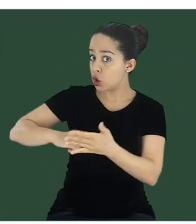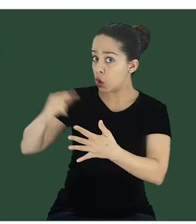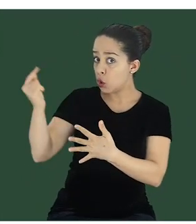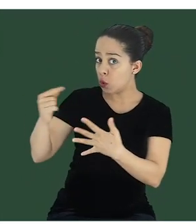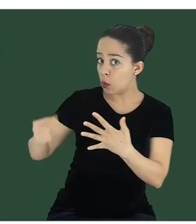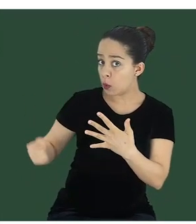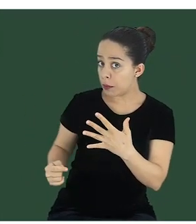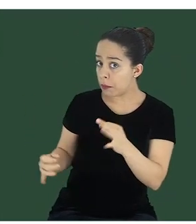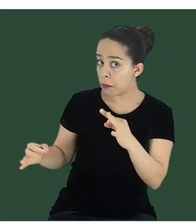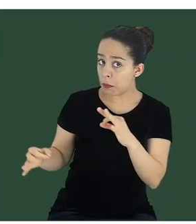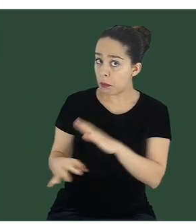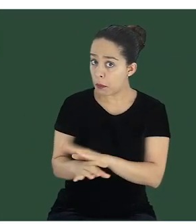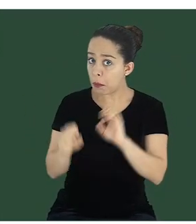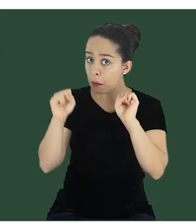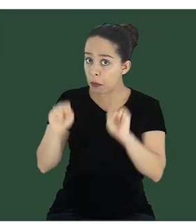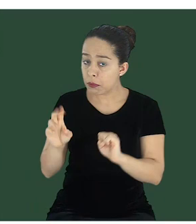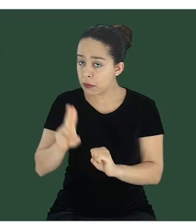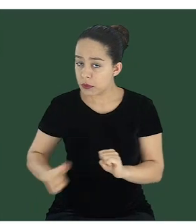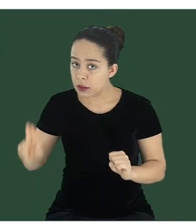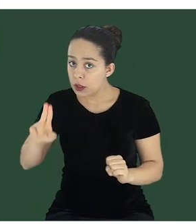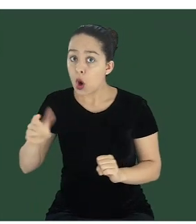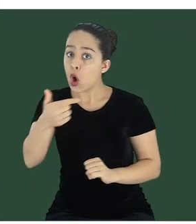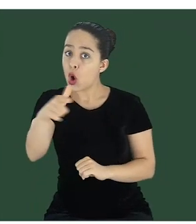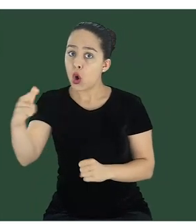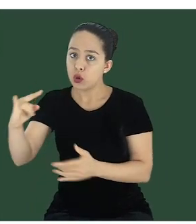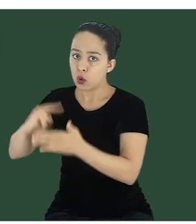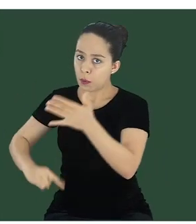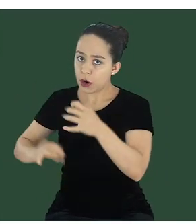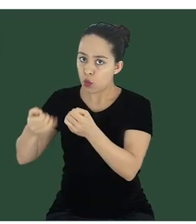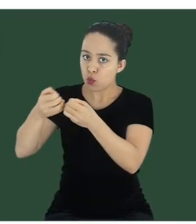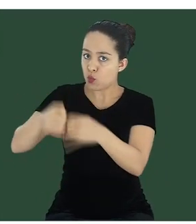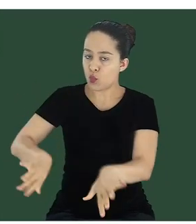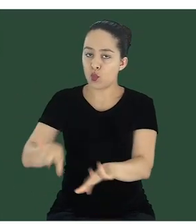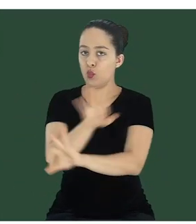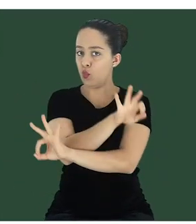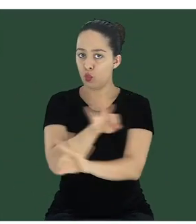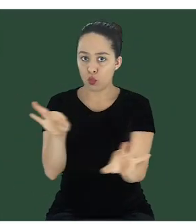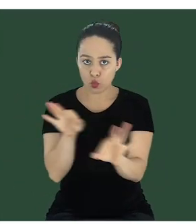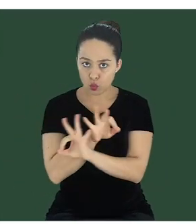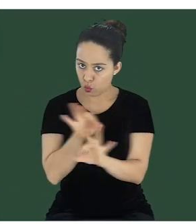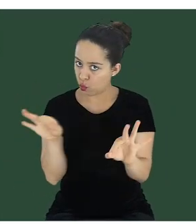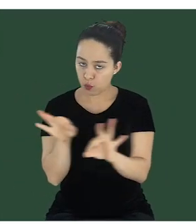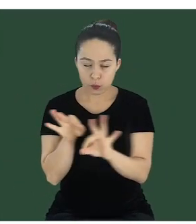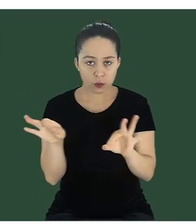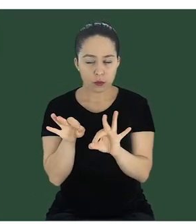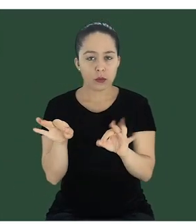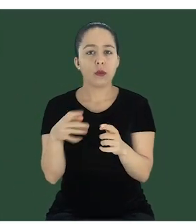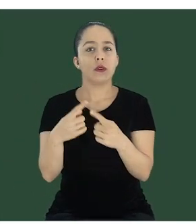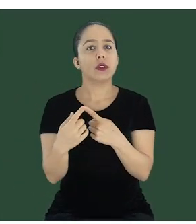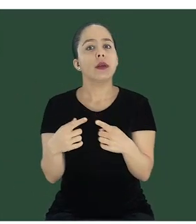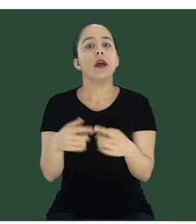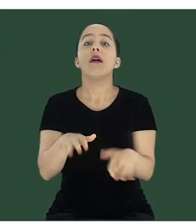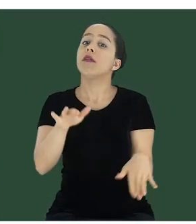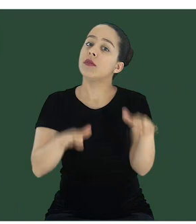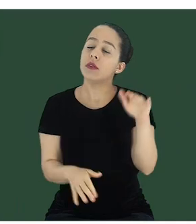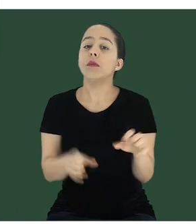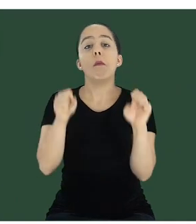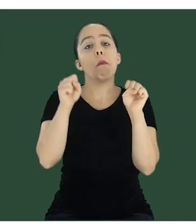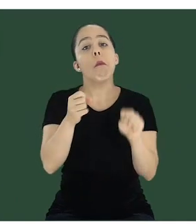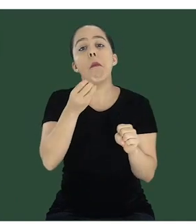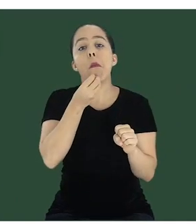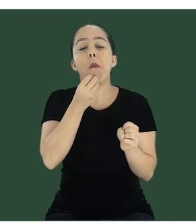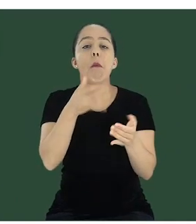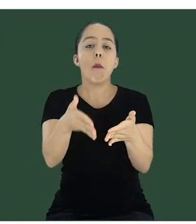o conhecimento dos documentos listados acima, sem prejuízo dos demais documentos relacionados. Confirmar a